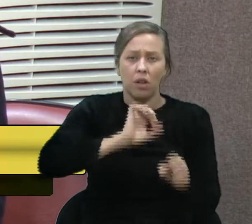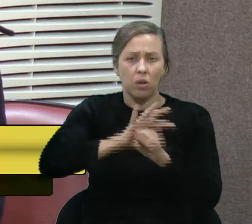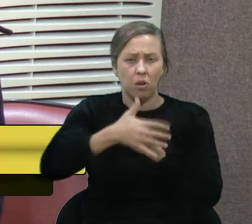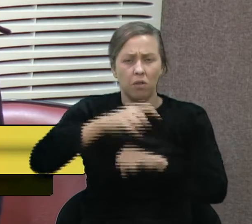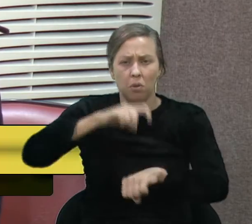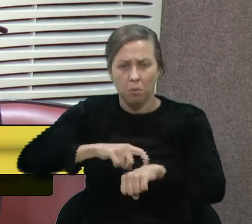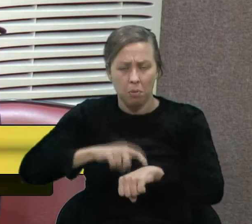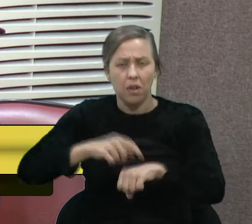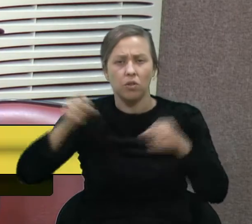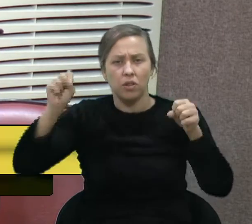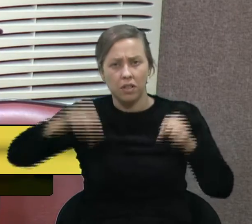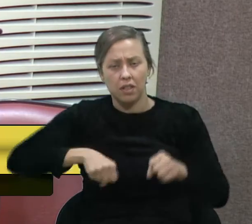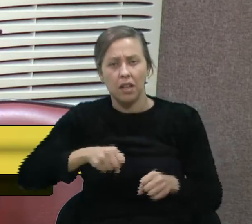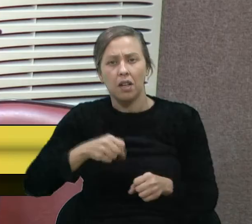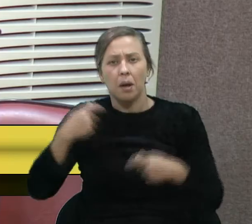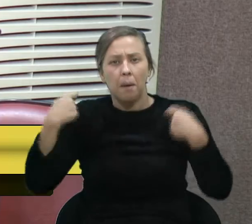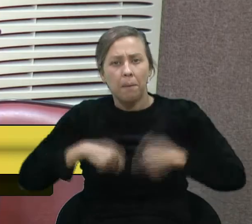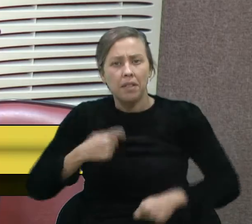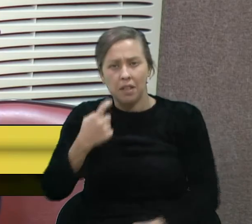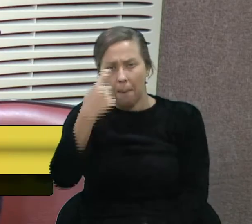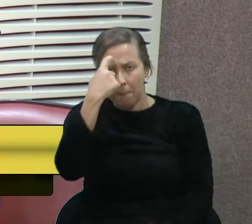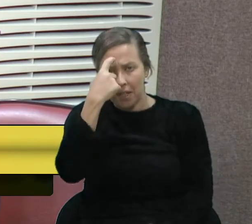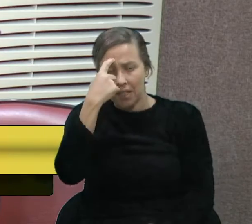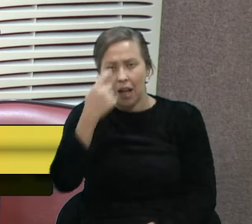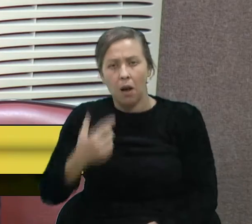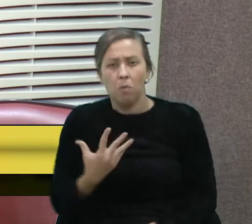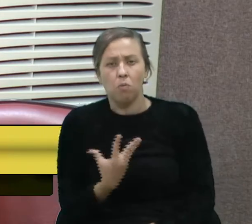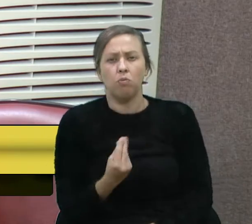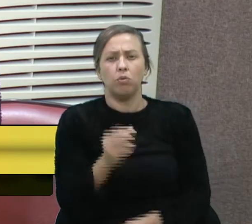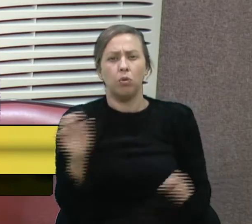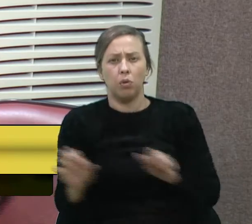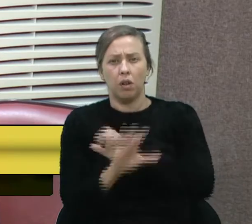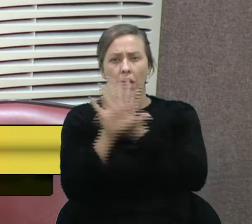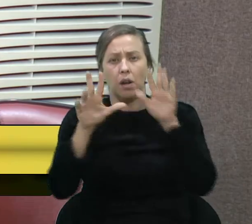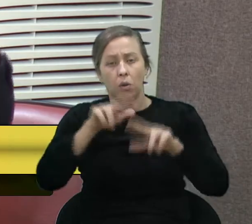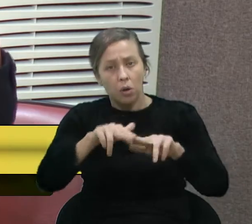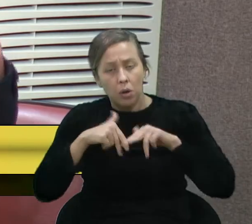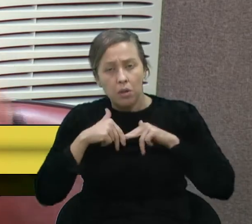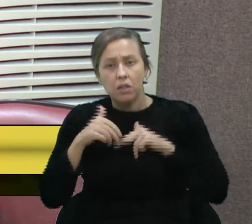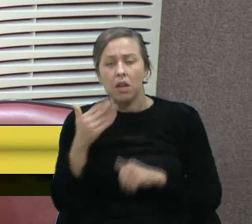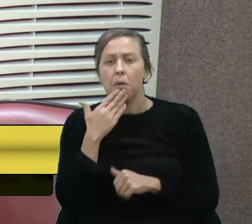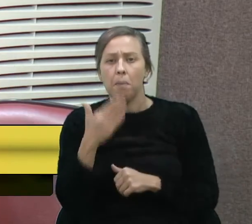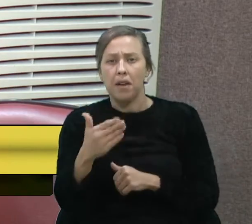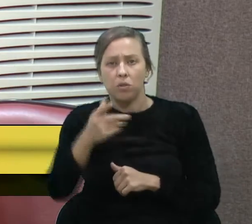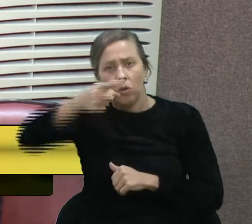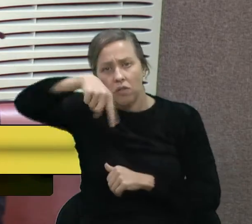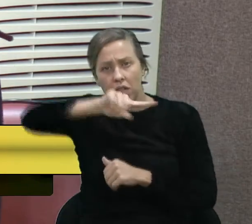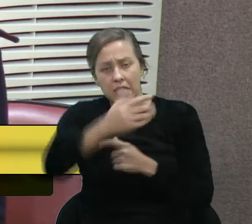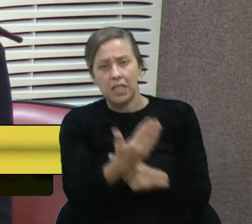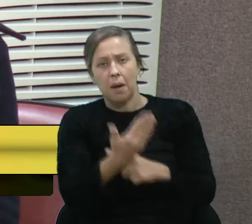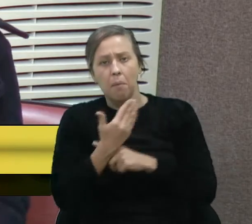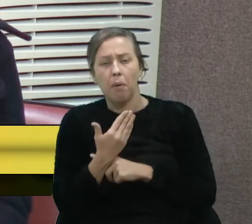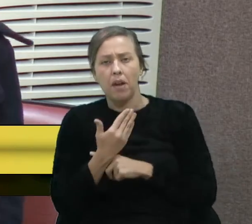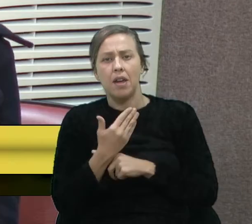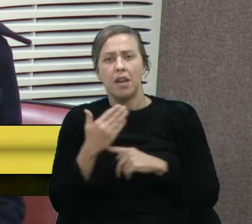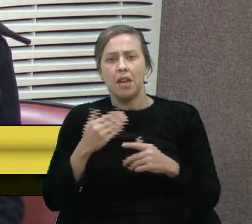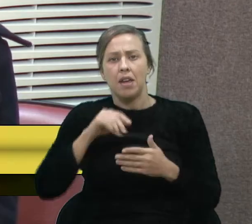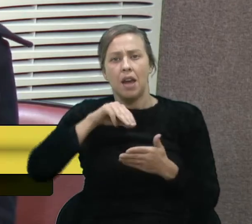tem que ser muito bem avaliado por nós. Por isso, eu conto com a aprovação desta moção,